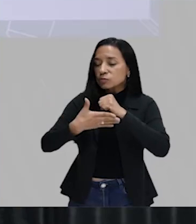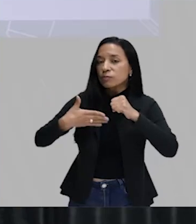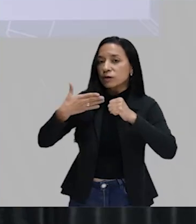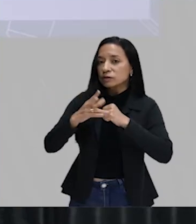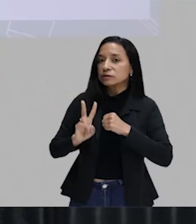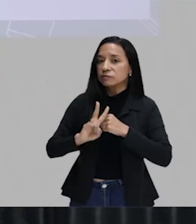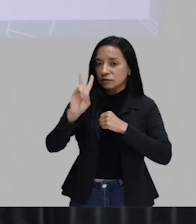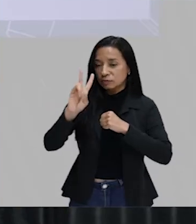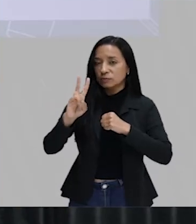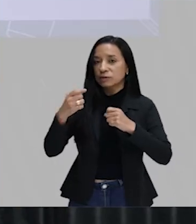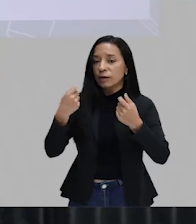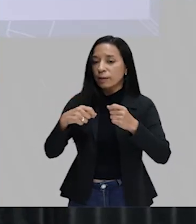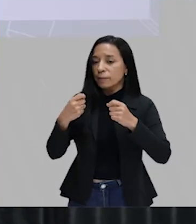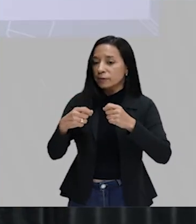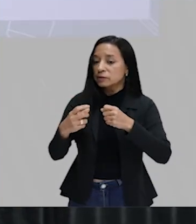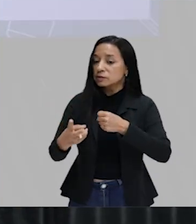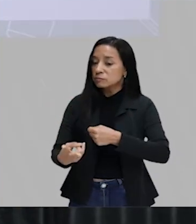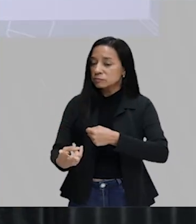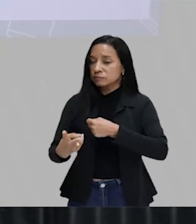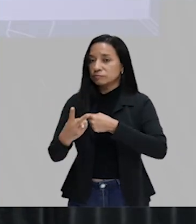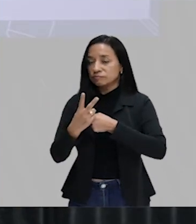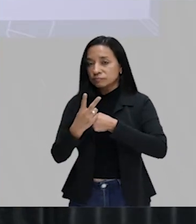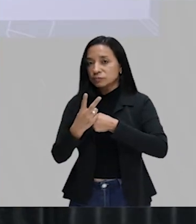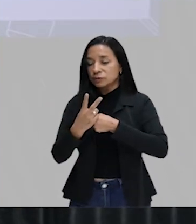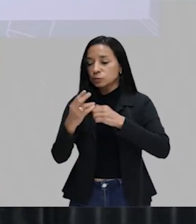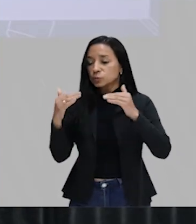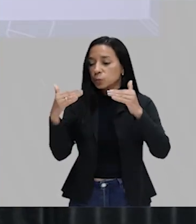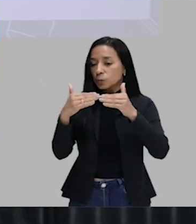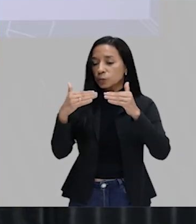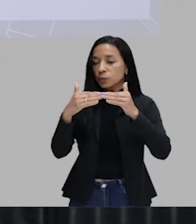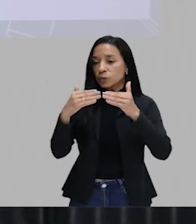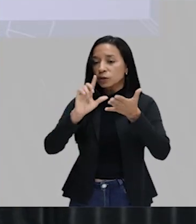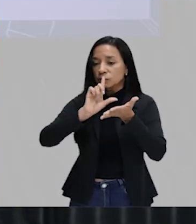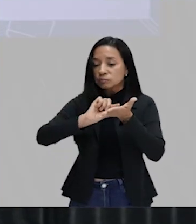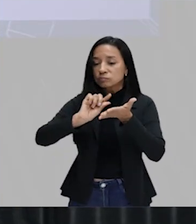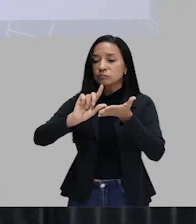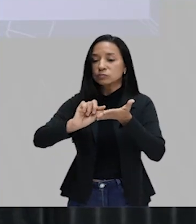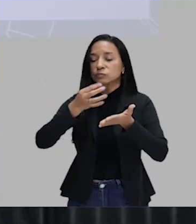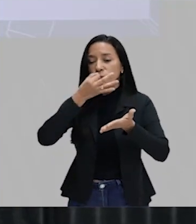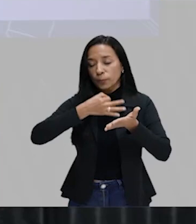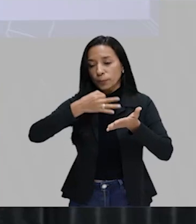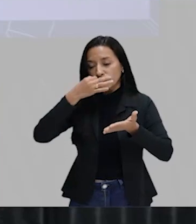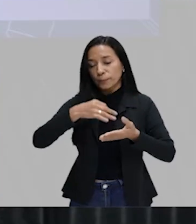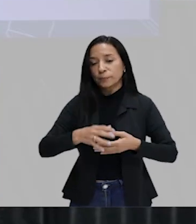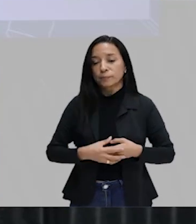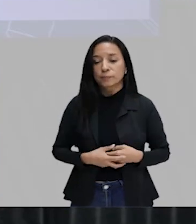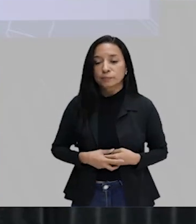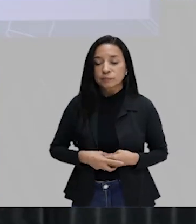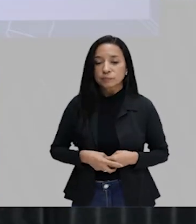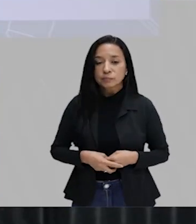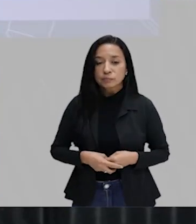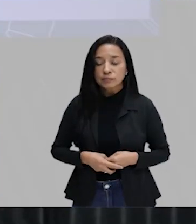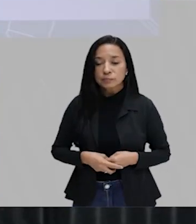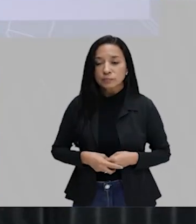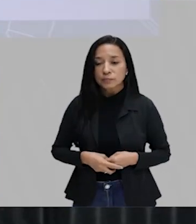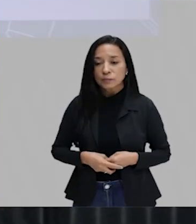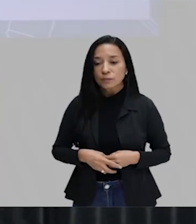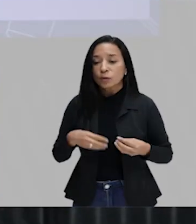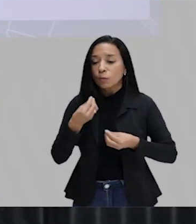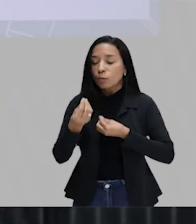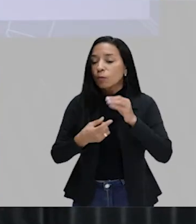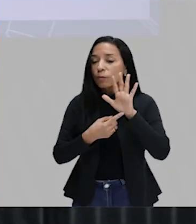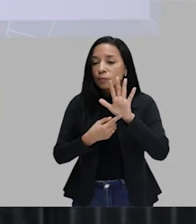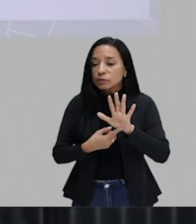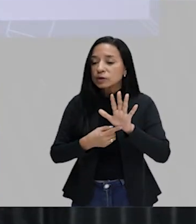preservados na hora desse contato com artigos de opinião também. Como eu falei para vocês,